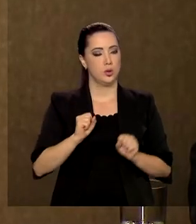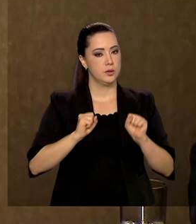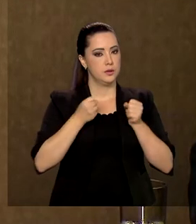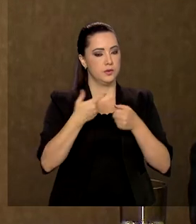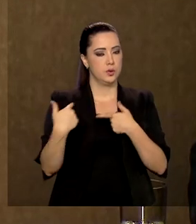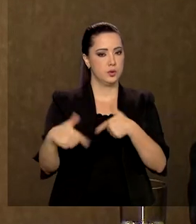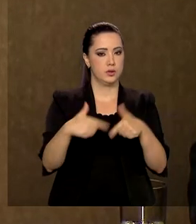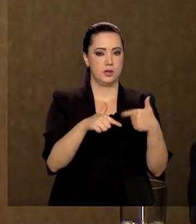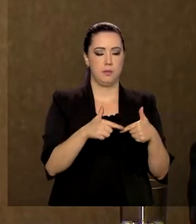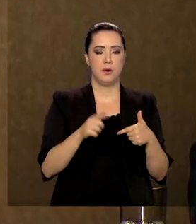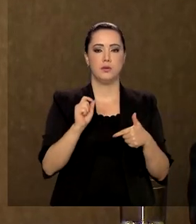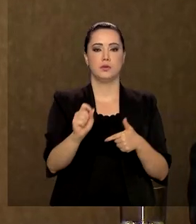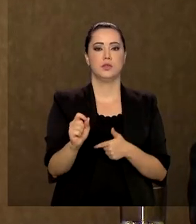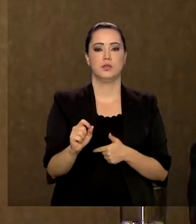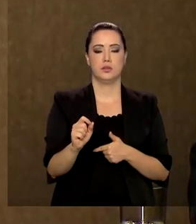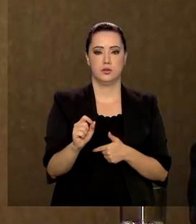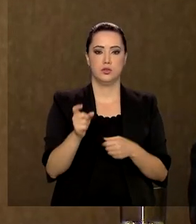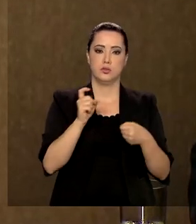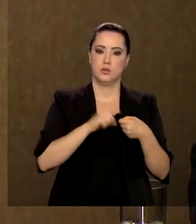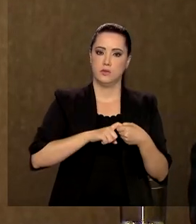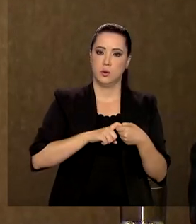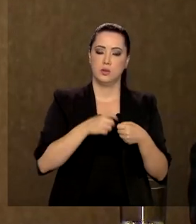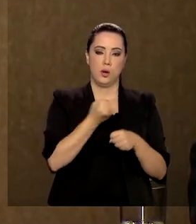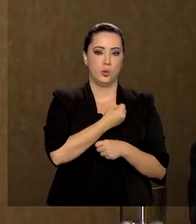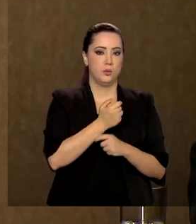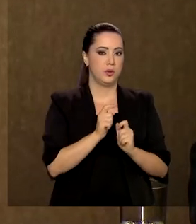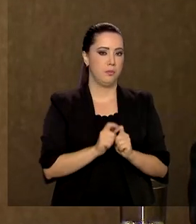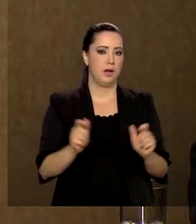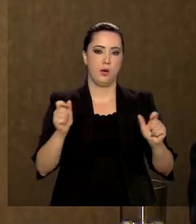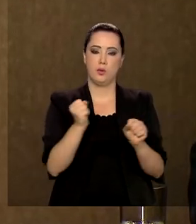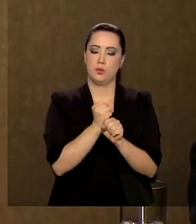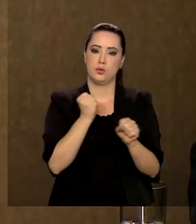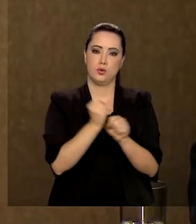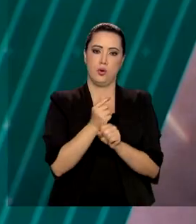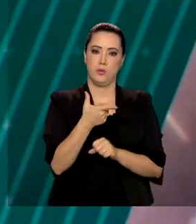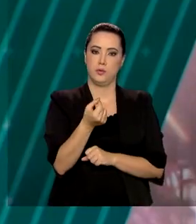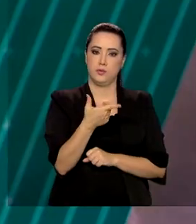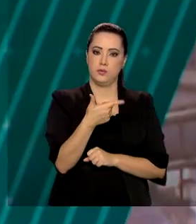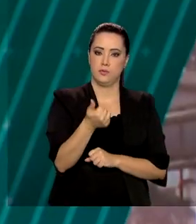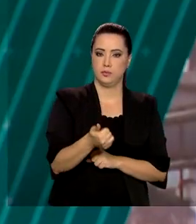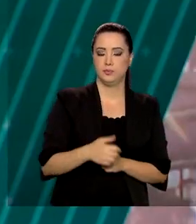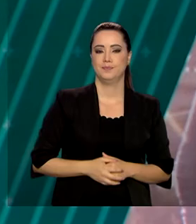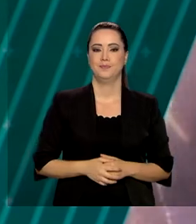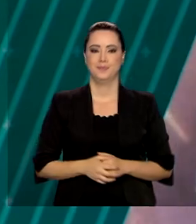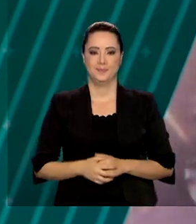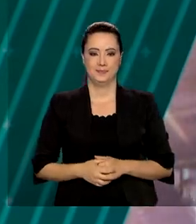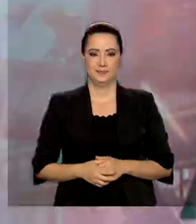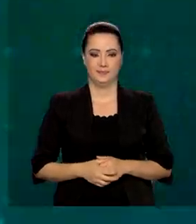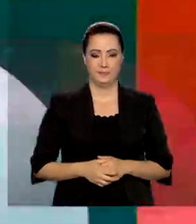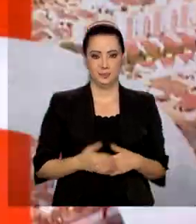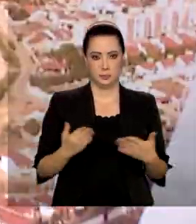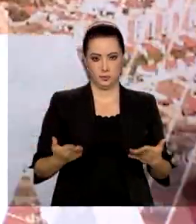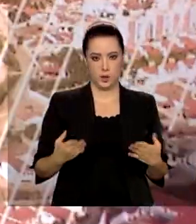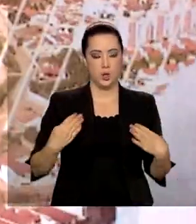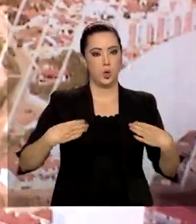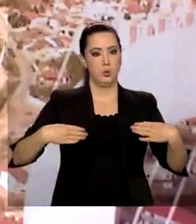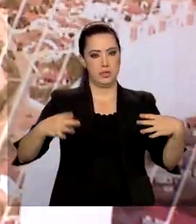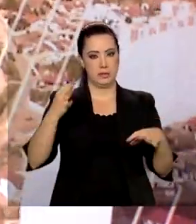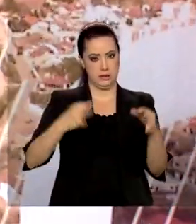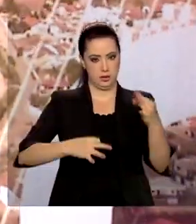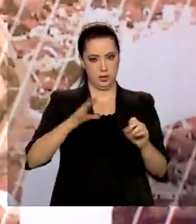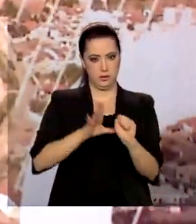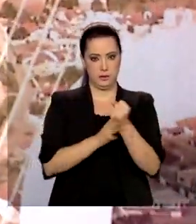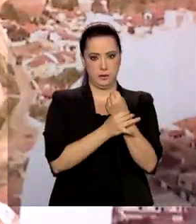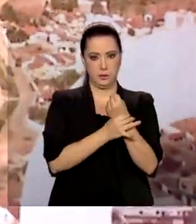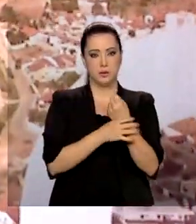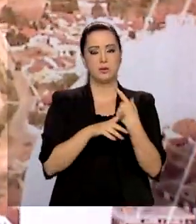retomarmos um número maior ainda de obras a partir de 2021. O Ministério da Justiça e Segurança Pública